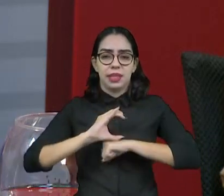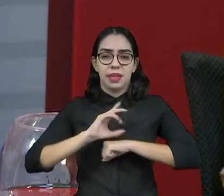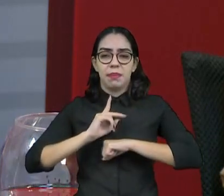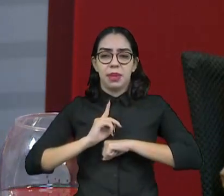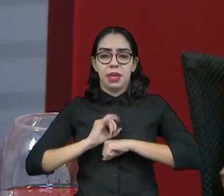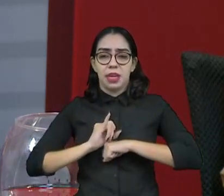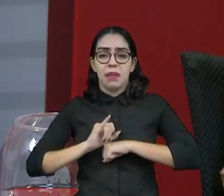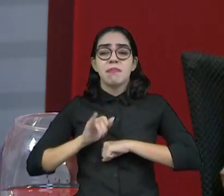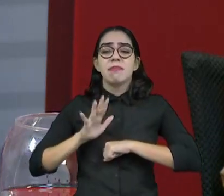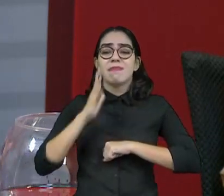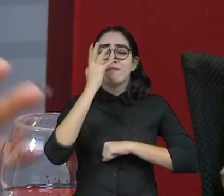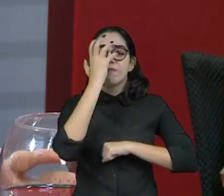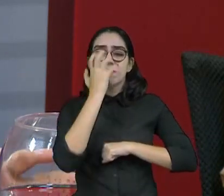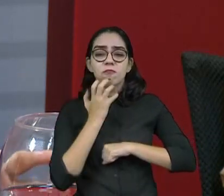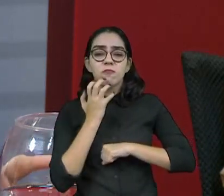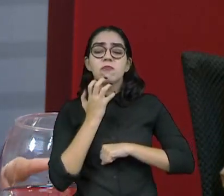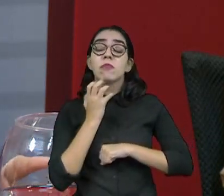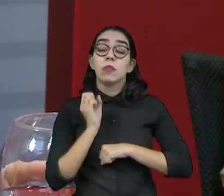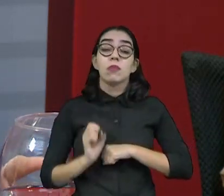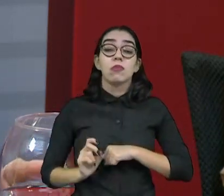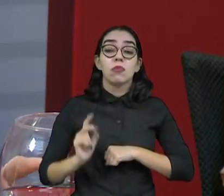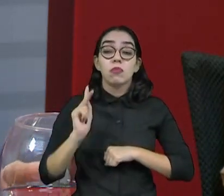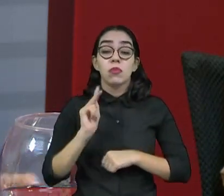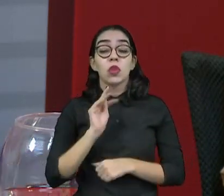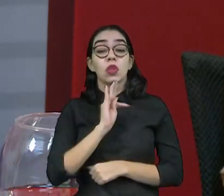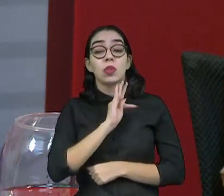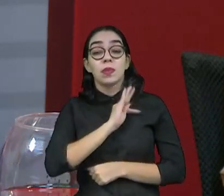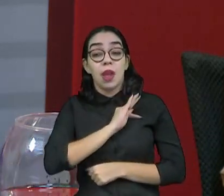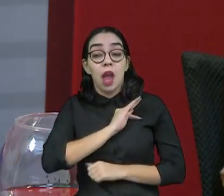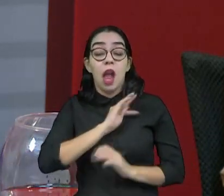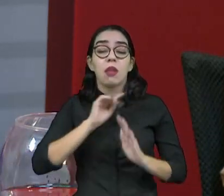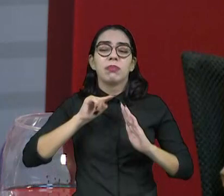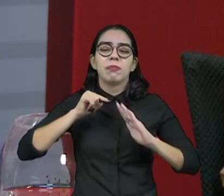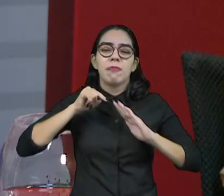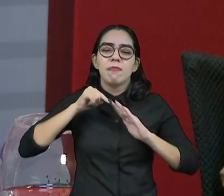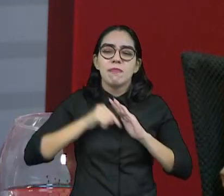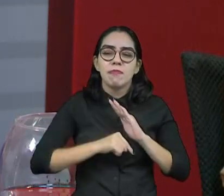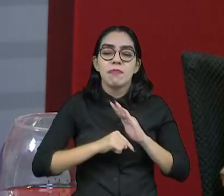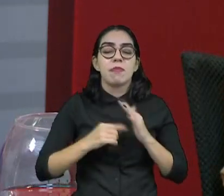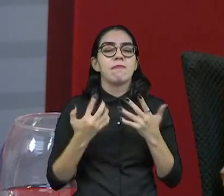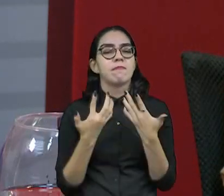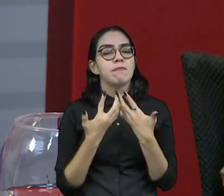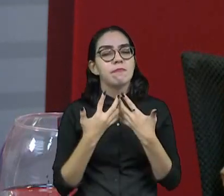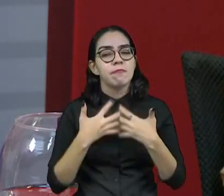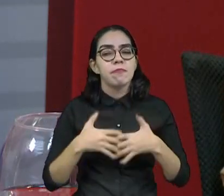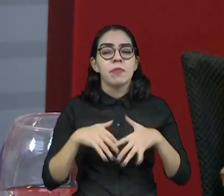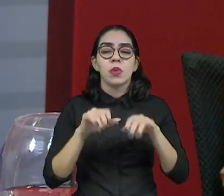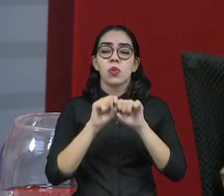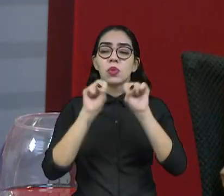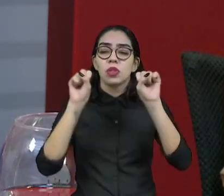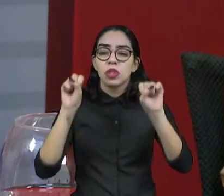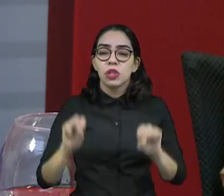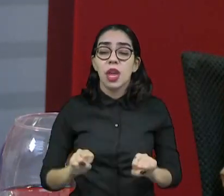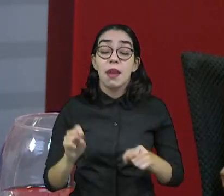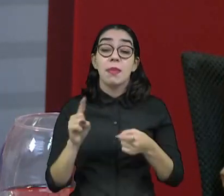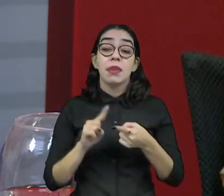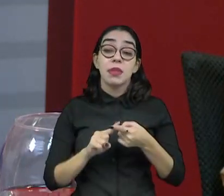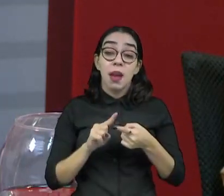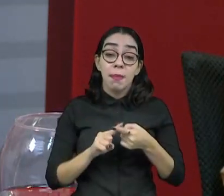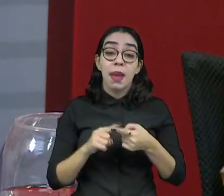discussão mais séria, mais profunda, tanto do ponto de vista técnico também, como desse ponto de vista, de como é que isso está sendo divulgado,